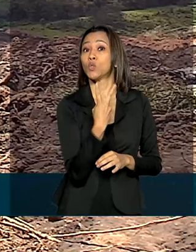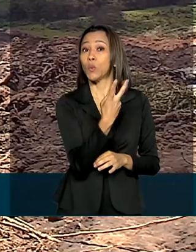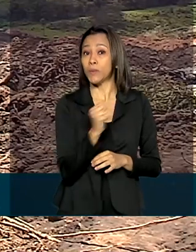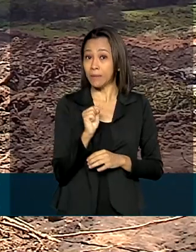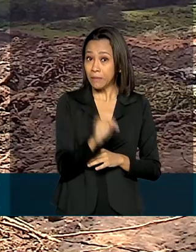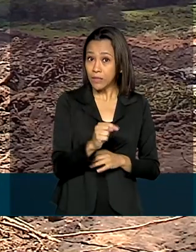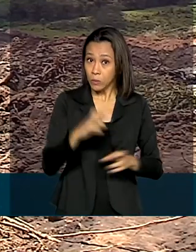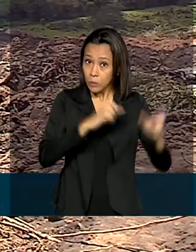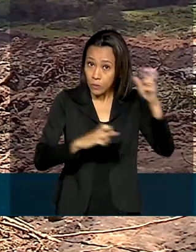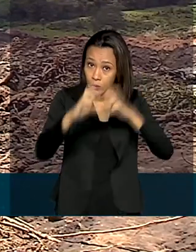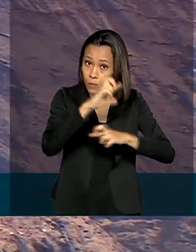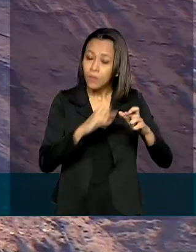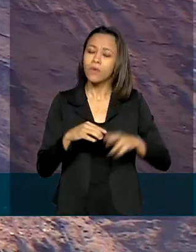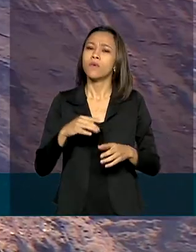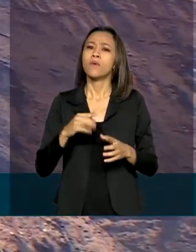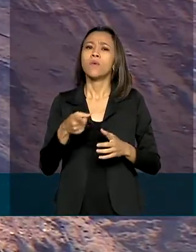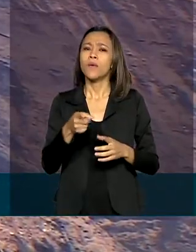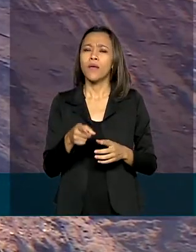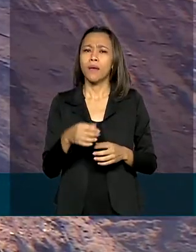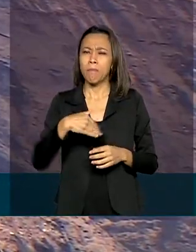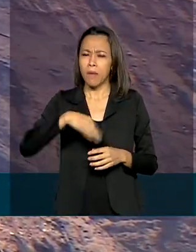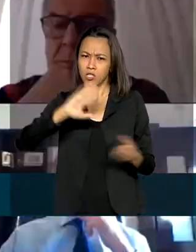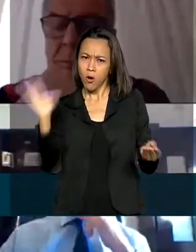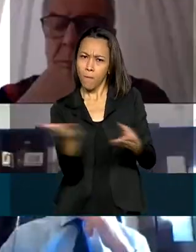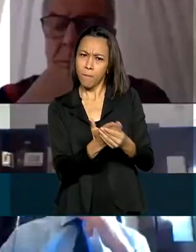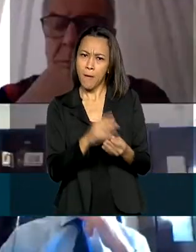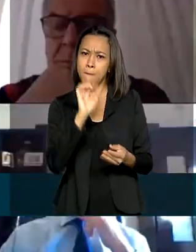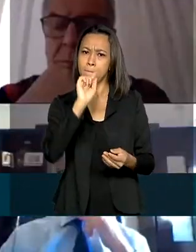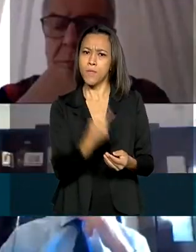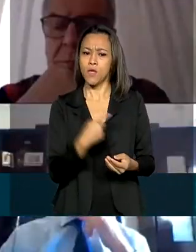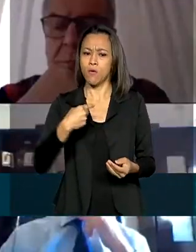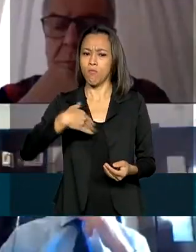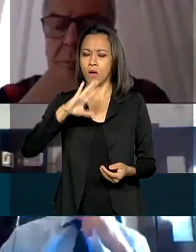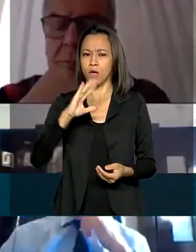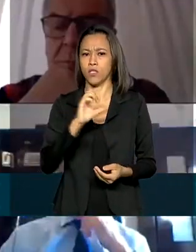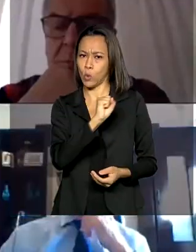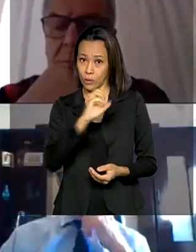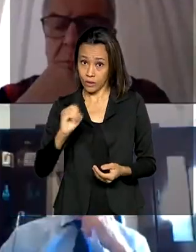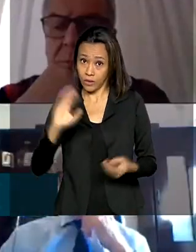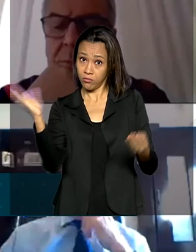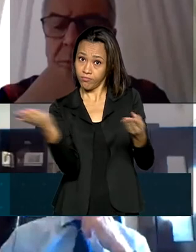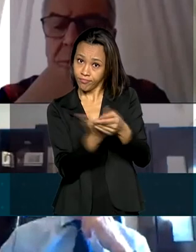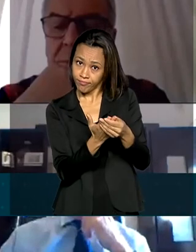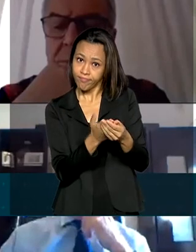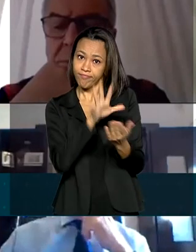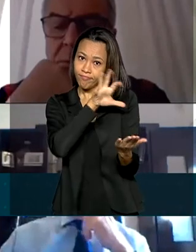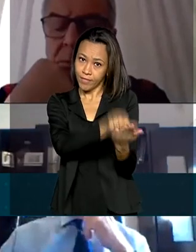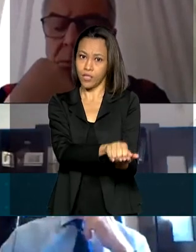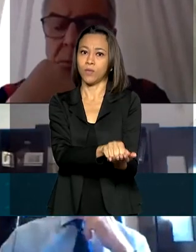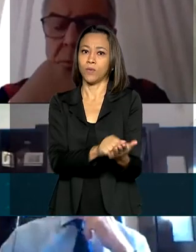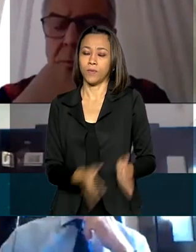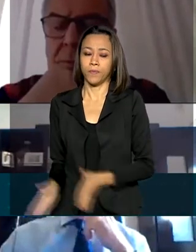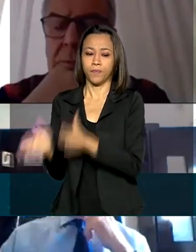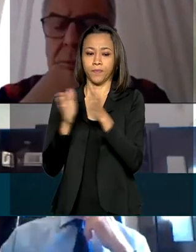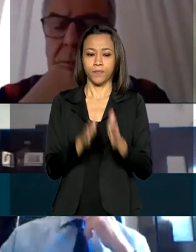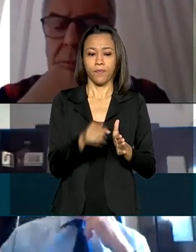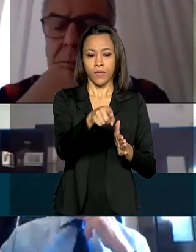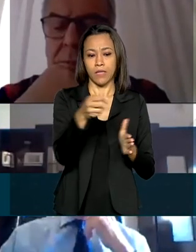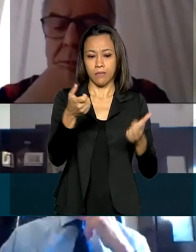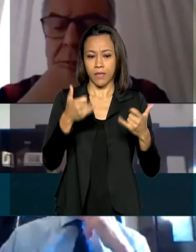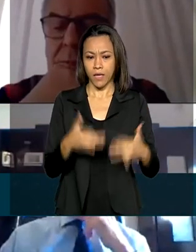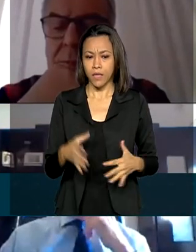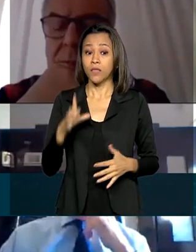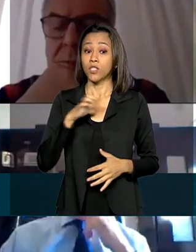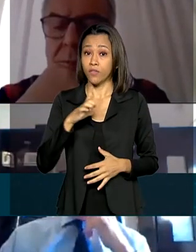gerando cerca de 1.800 autuações. Temos sim um aumento expressivo